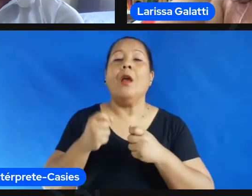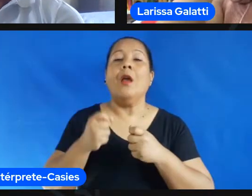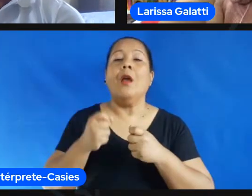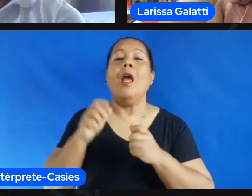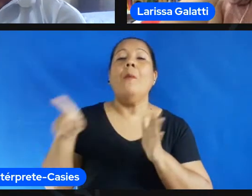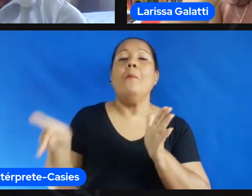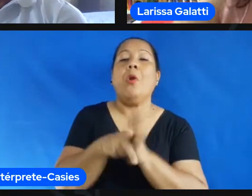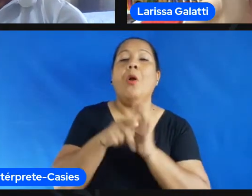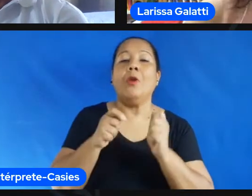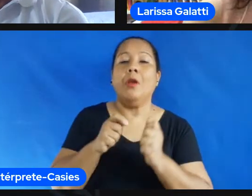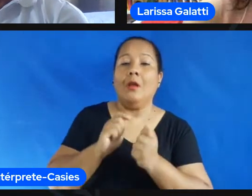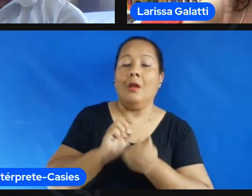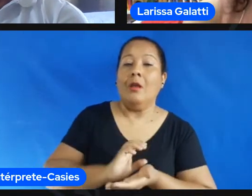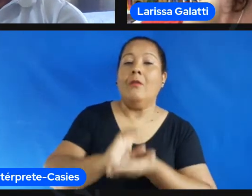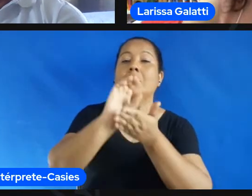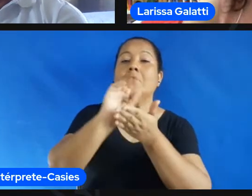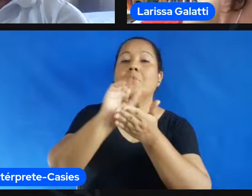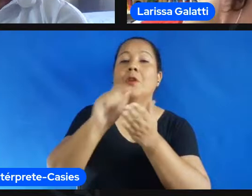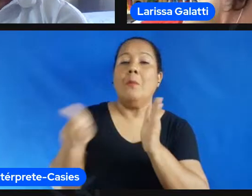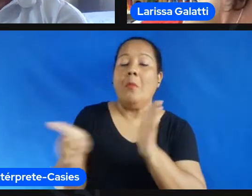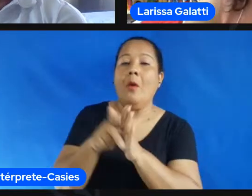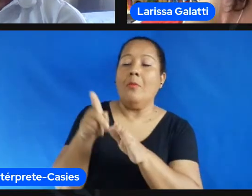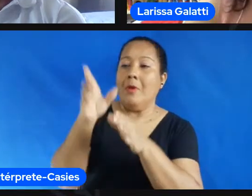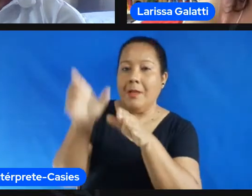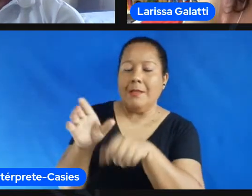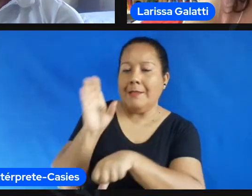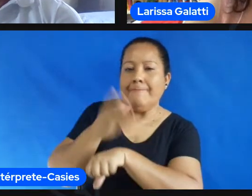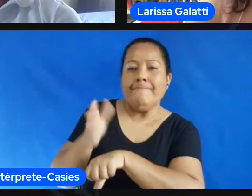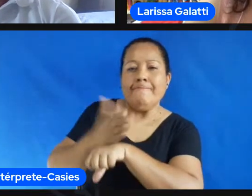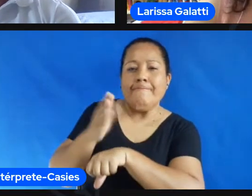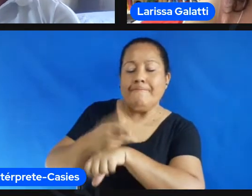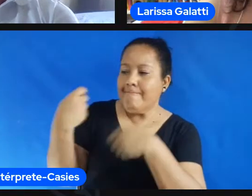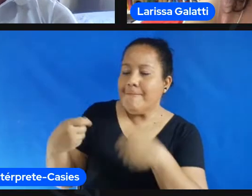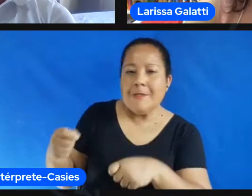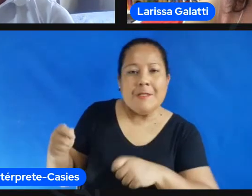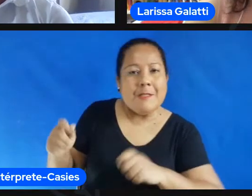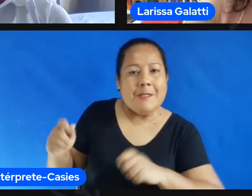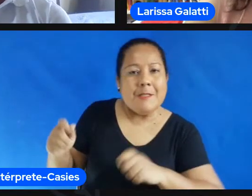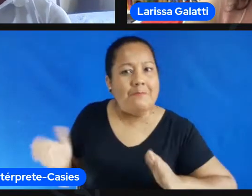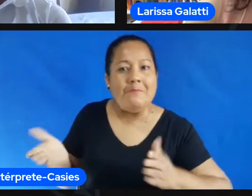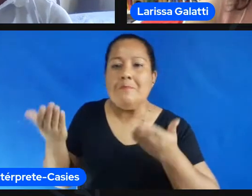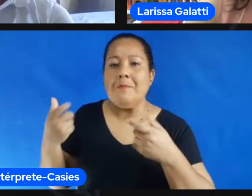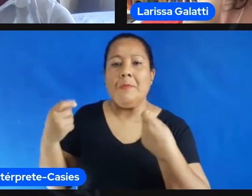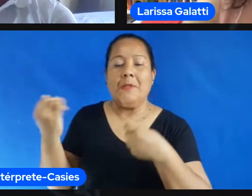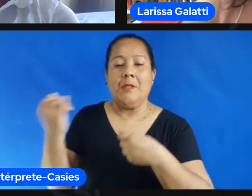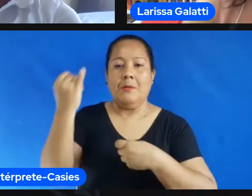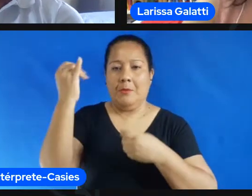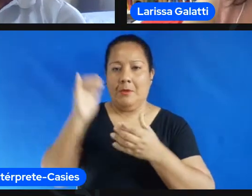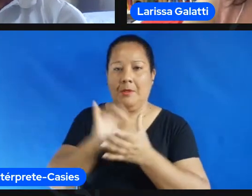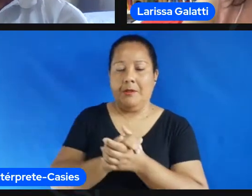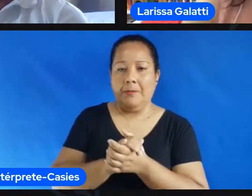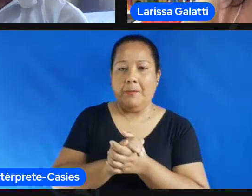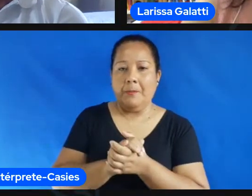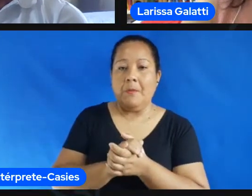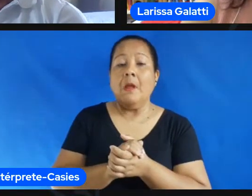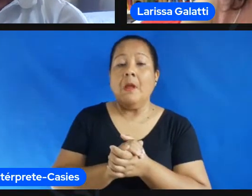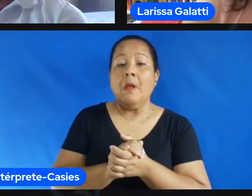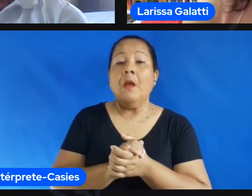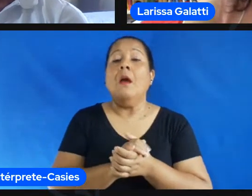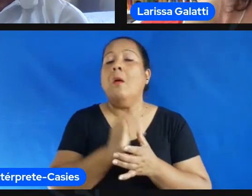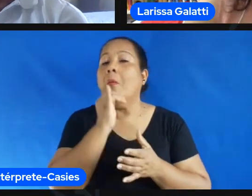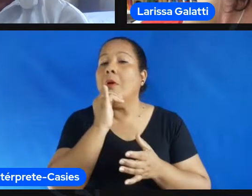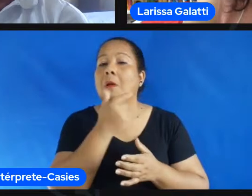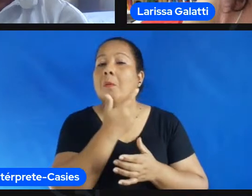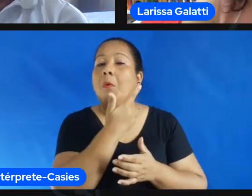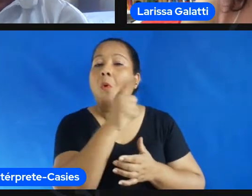treinadoras professores e professoras então a necessidade também tem sido importante nisso o surf por exemplo é uma modalidade que se torna